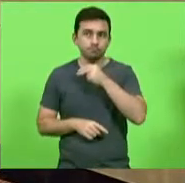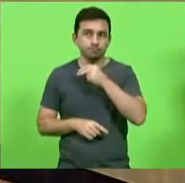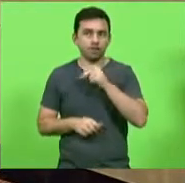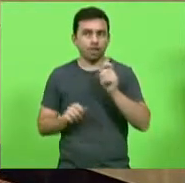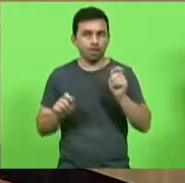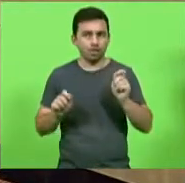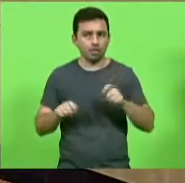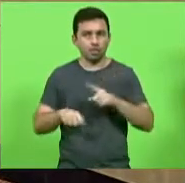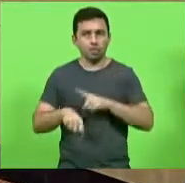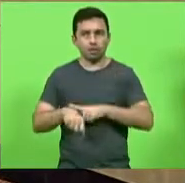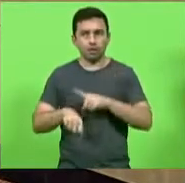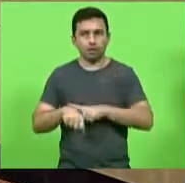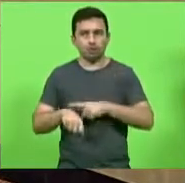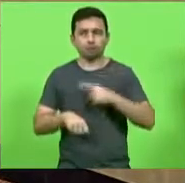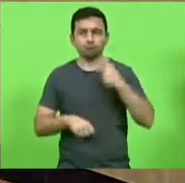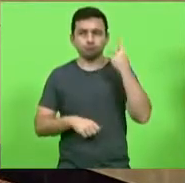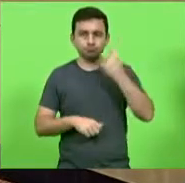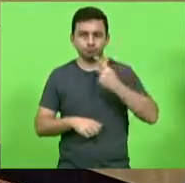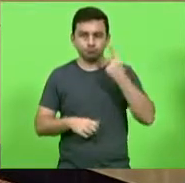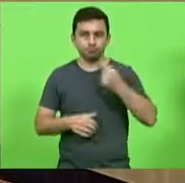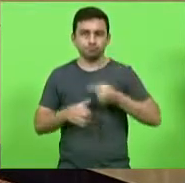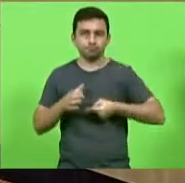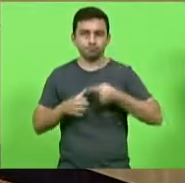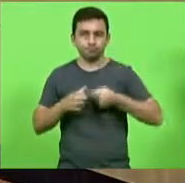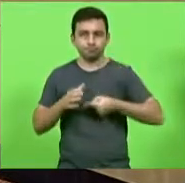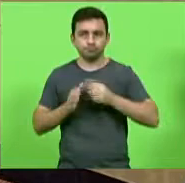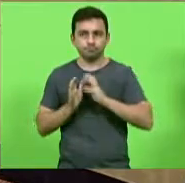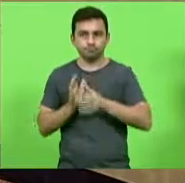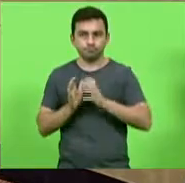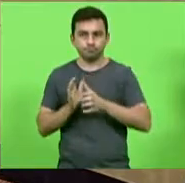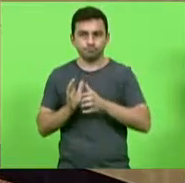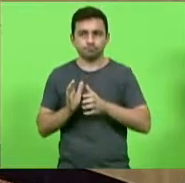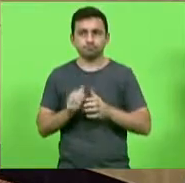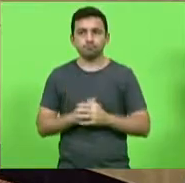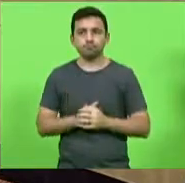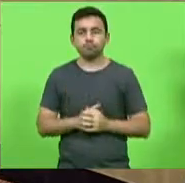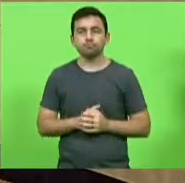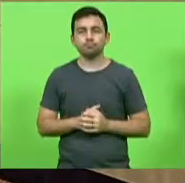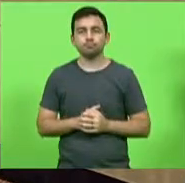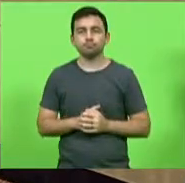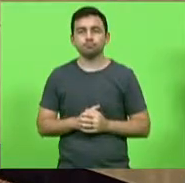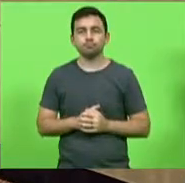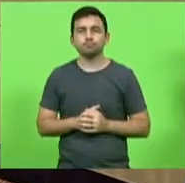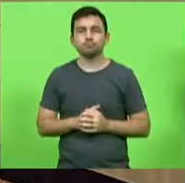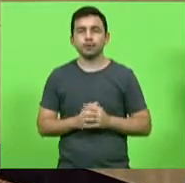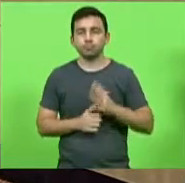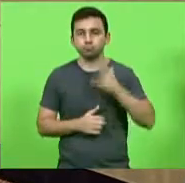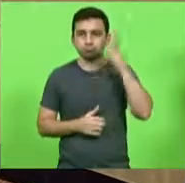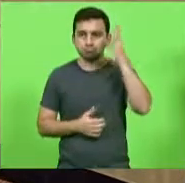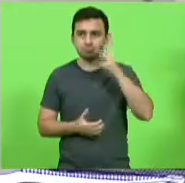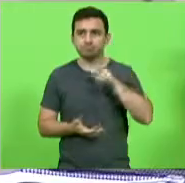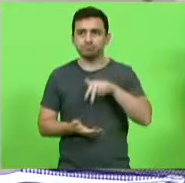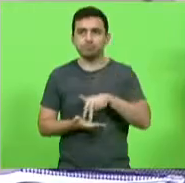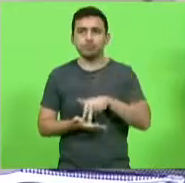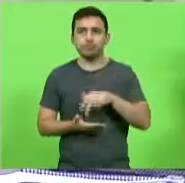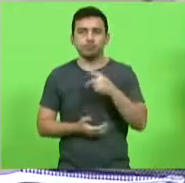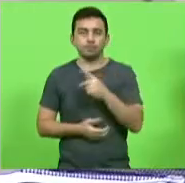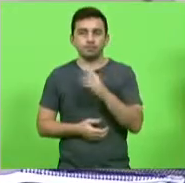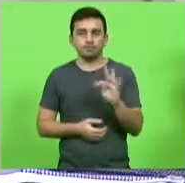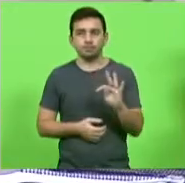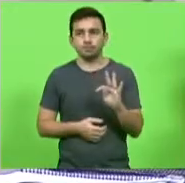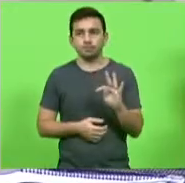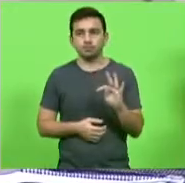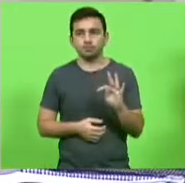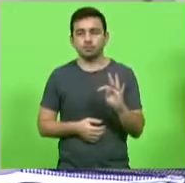destinado aos partidos políticos primeiro partido a usar a tribuna no dia de hoje é o PT